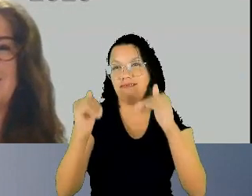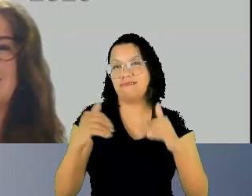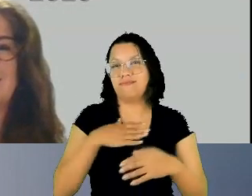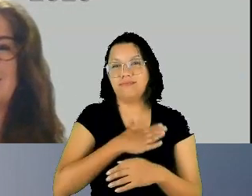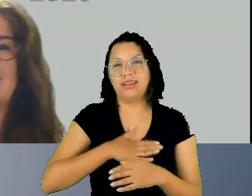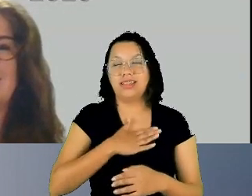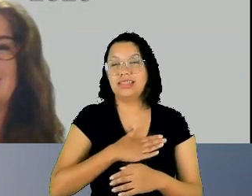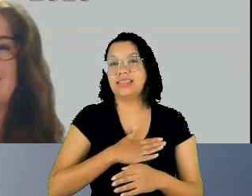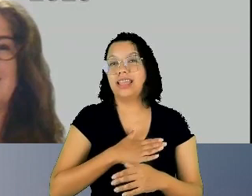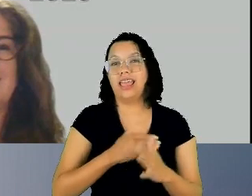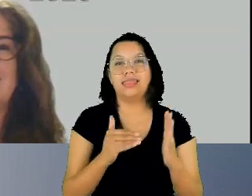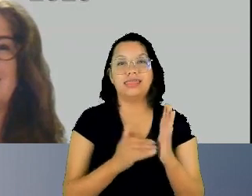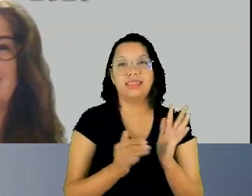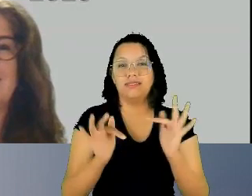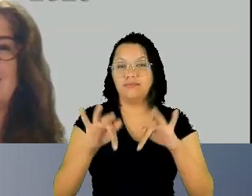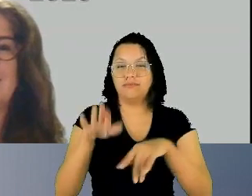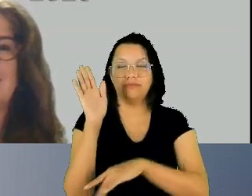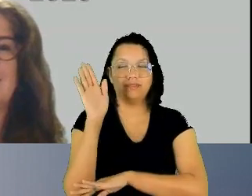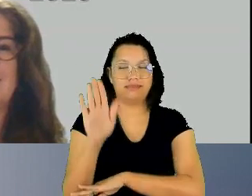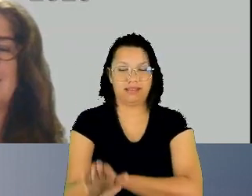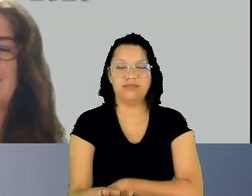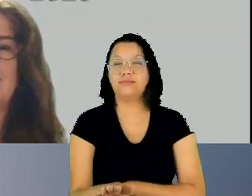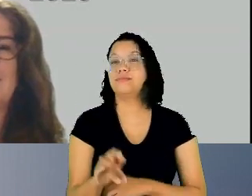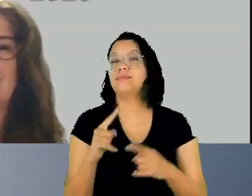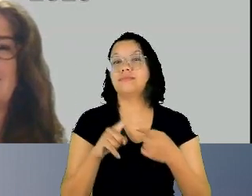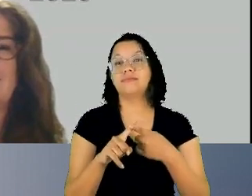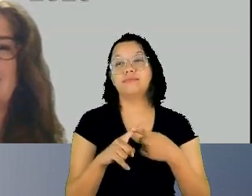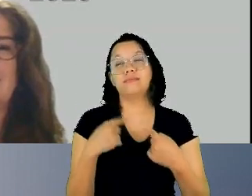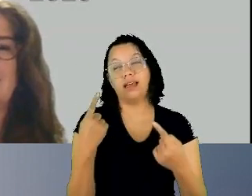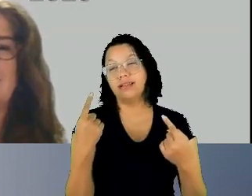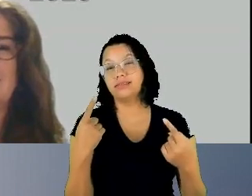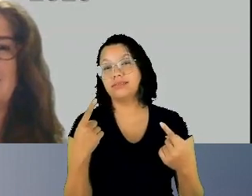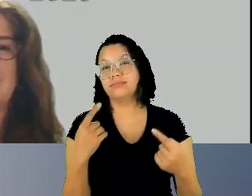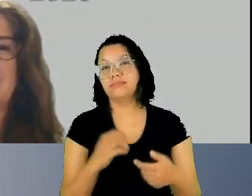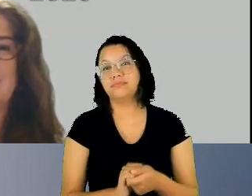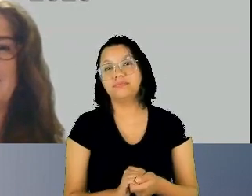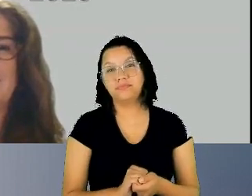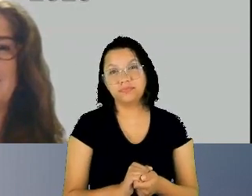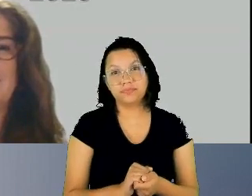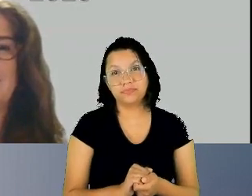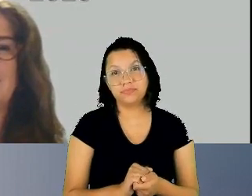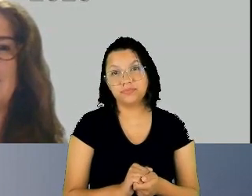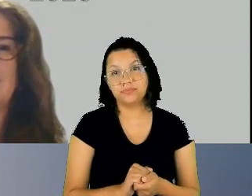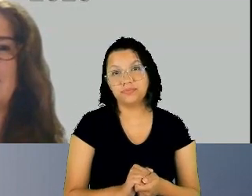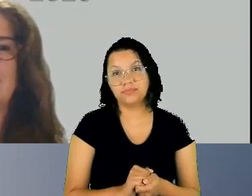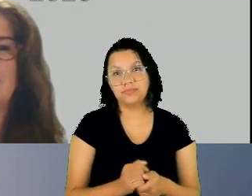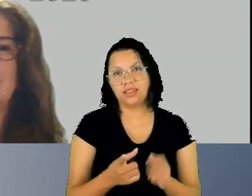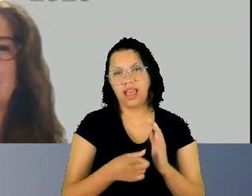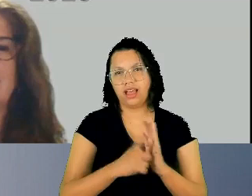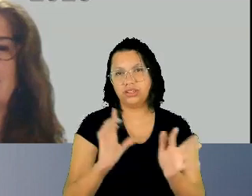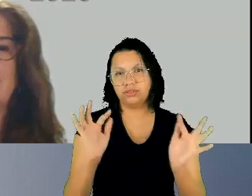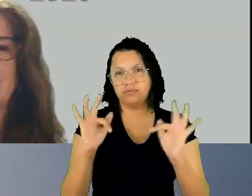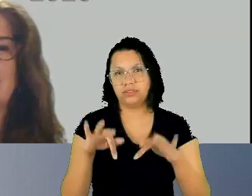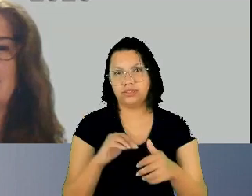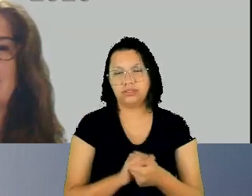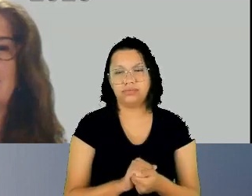mas eu tenho eu quero antes de encerrar fazer um